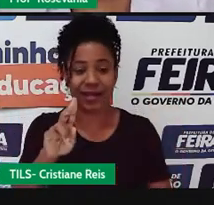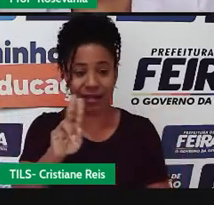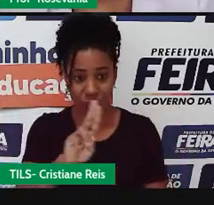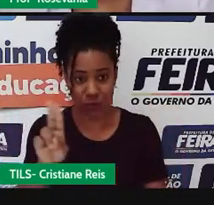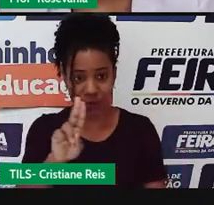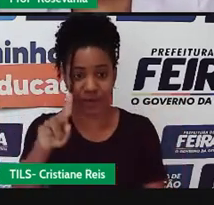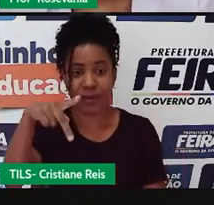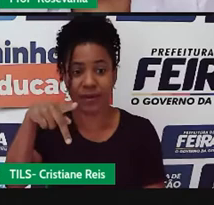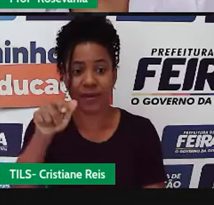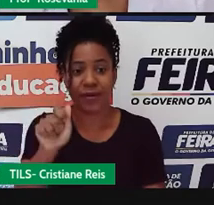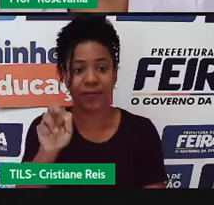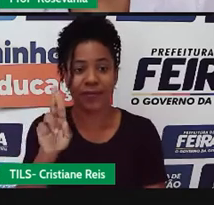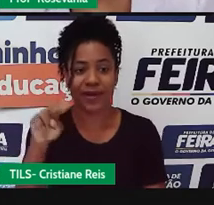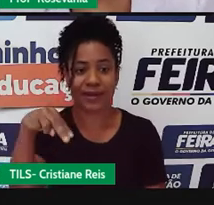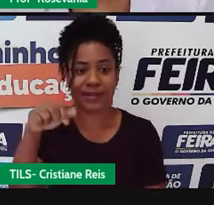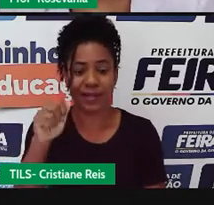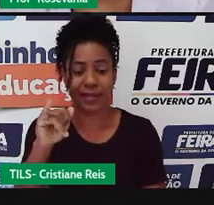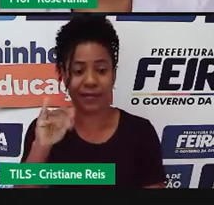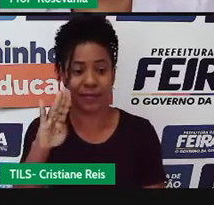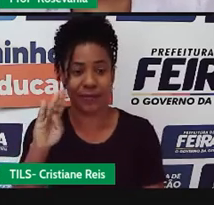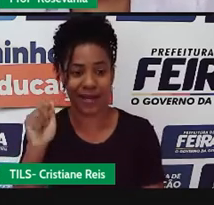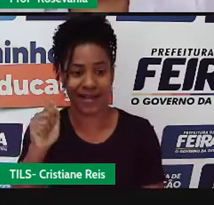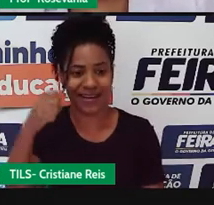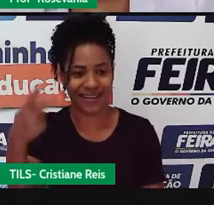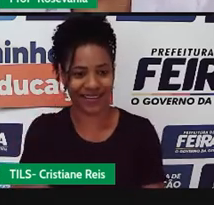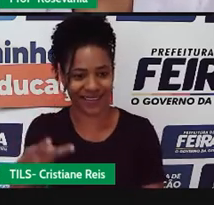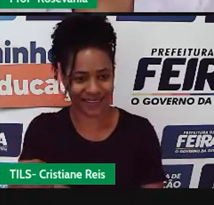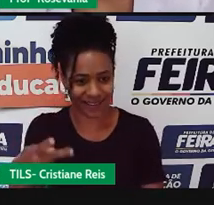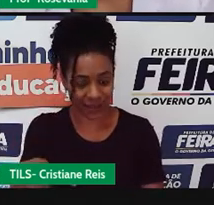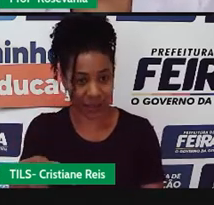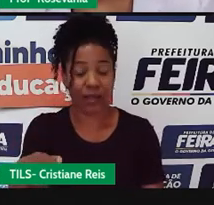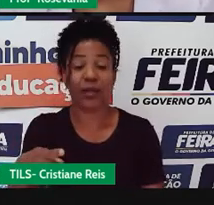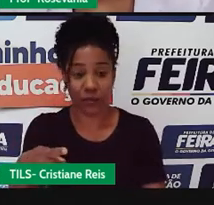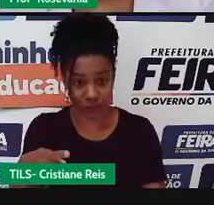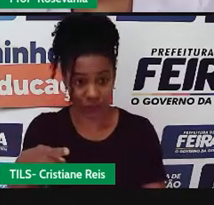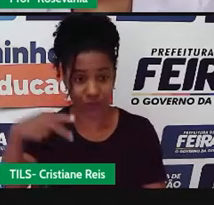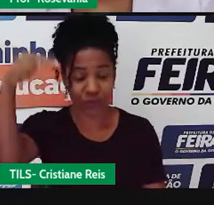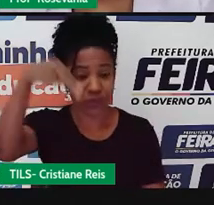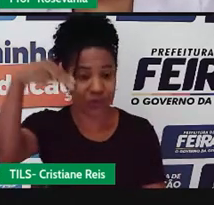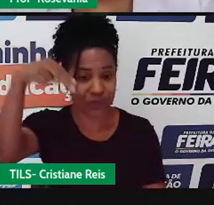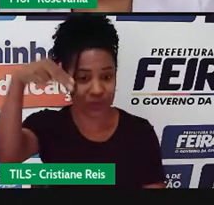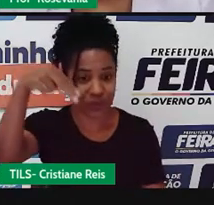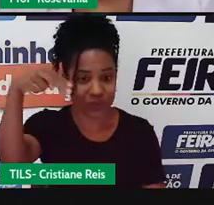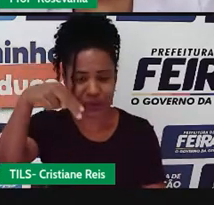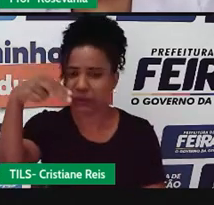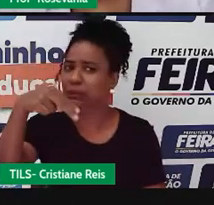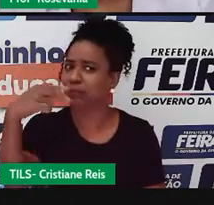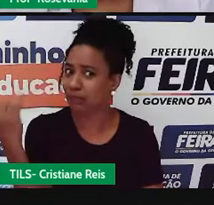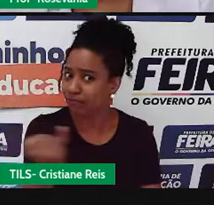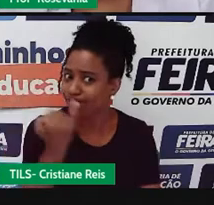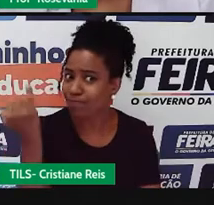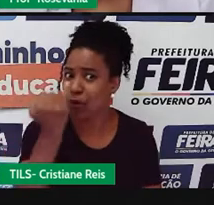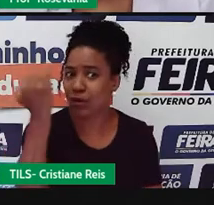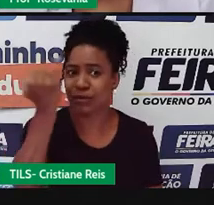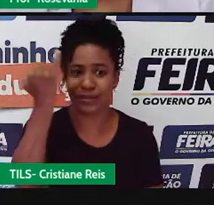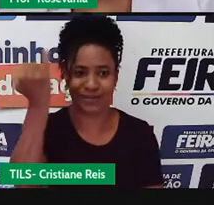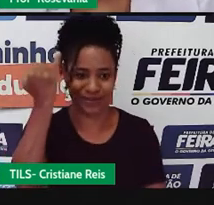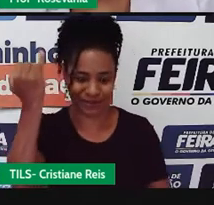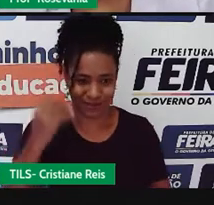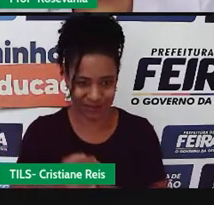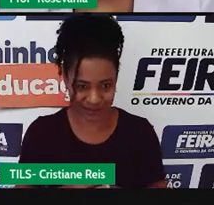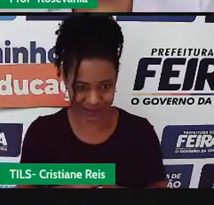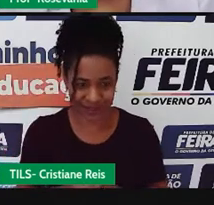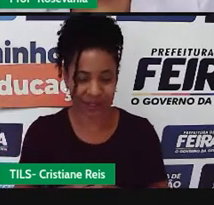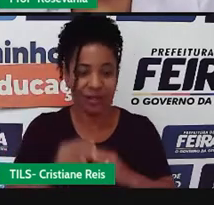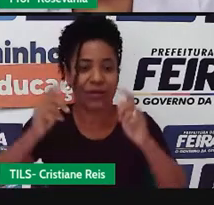bacia mais importante do território nordestino. E ele tem, assim, essa característica, até porque, né, a gente está aqui numa